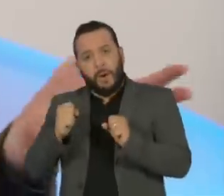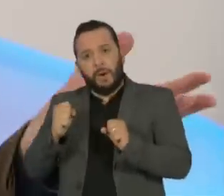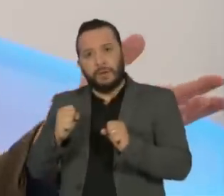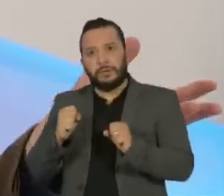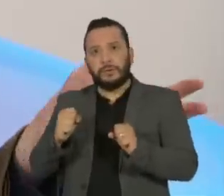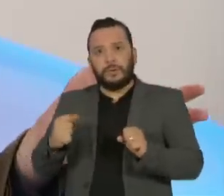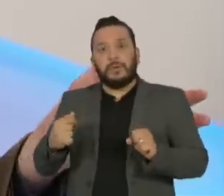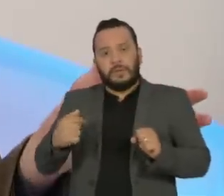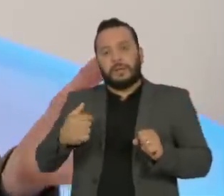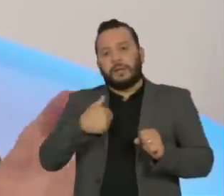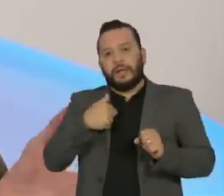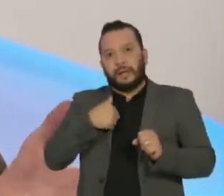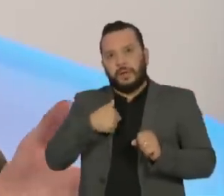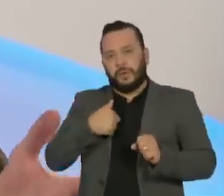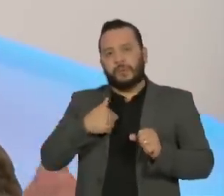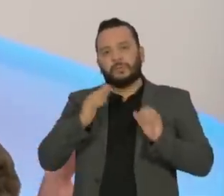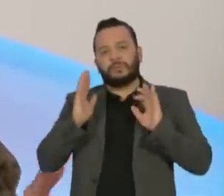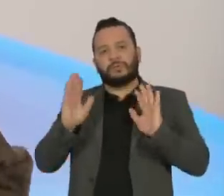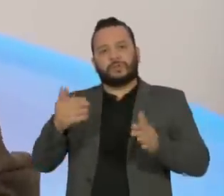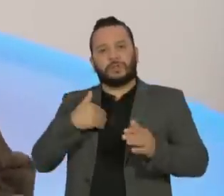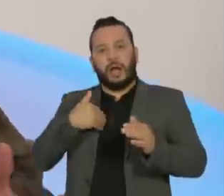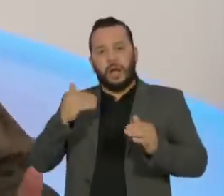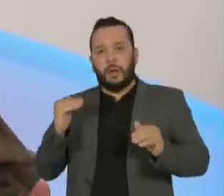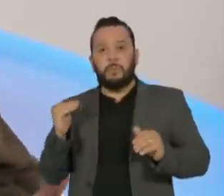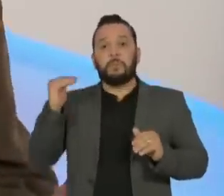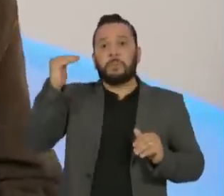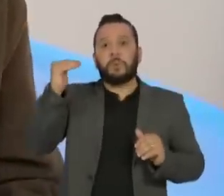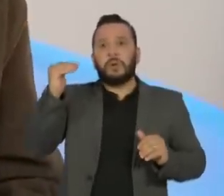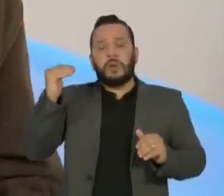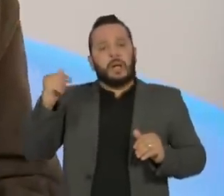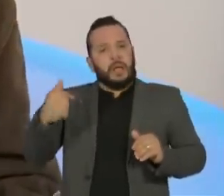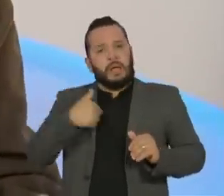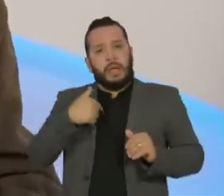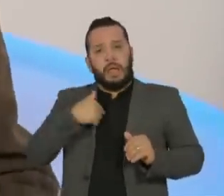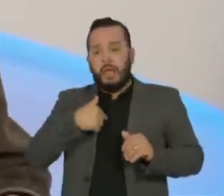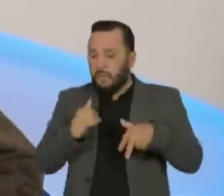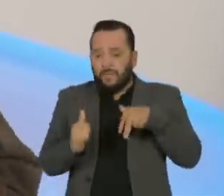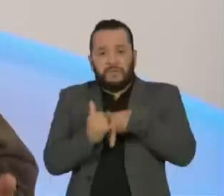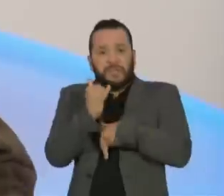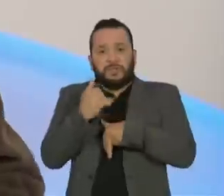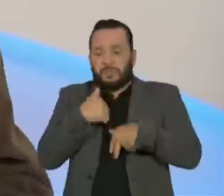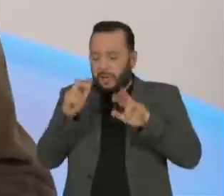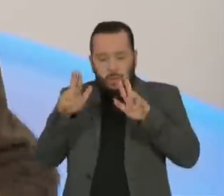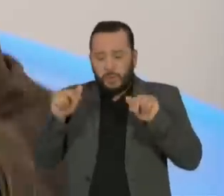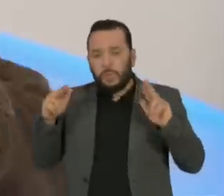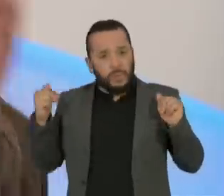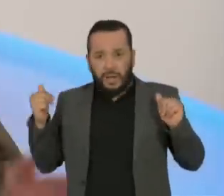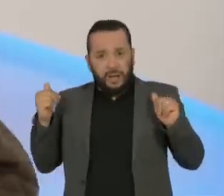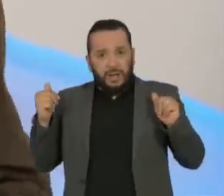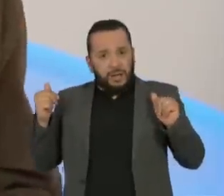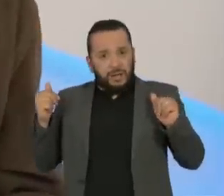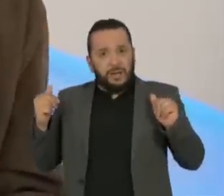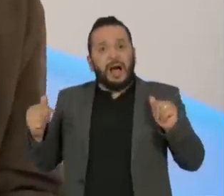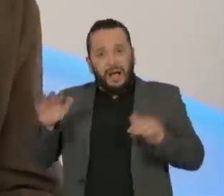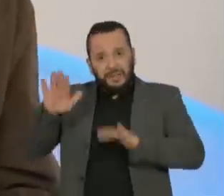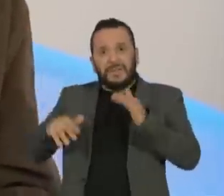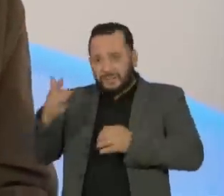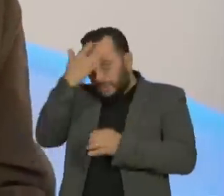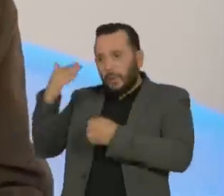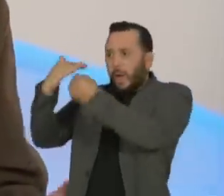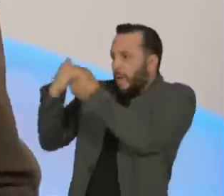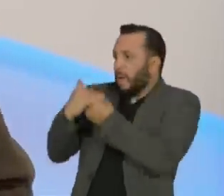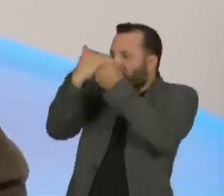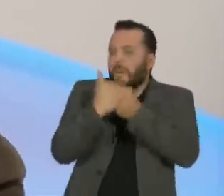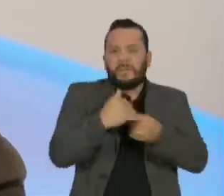eu penso assim, eu já sou ilô-born, eu sou predador, eu nunca vou me colocar como vítima, embora eu possa perceber todos os tipos de patrulha do mundo.